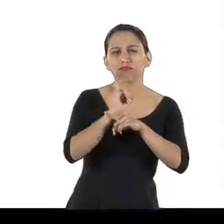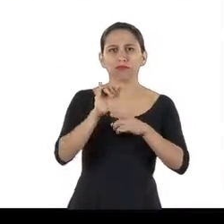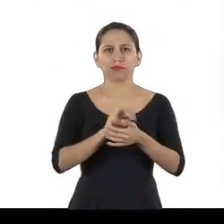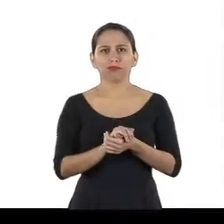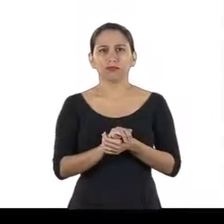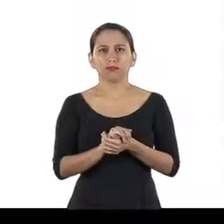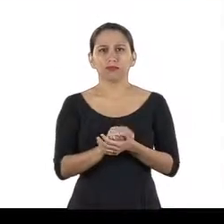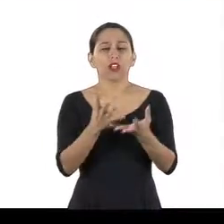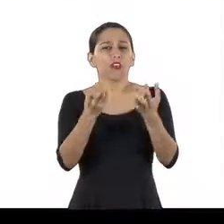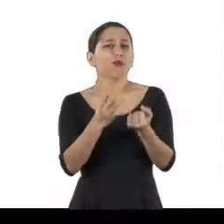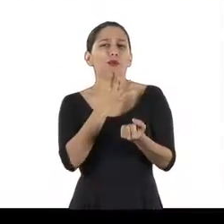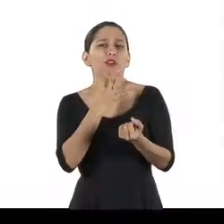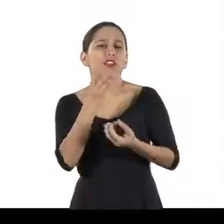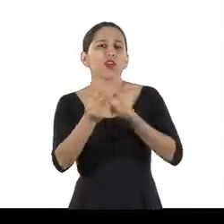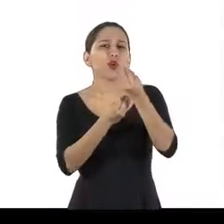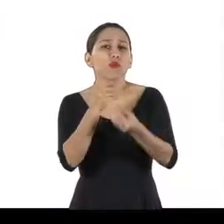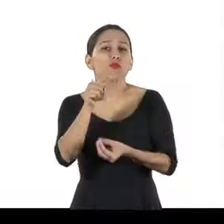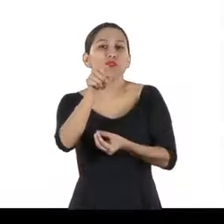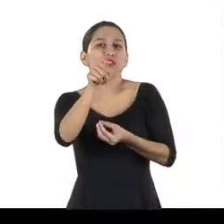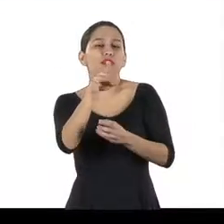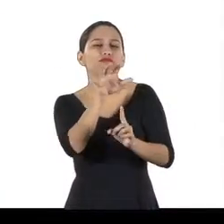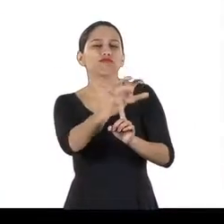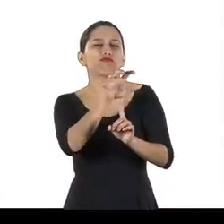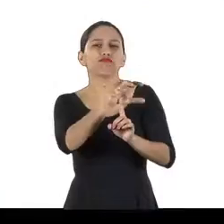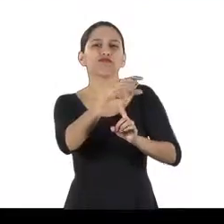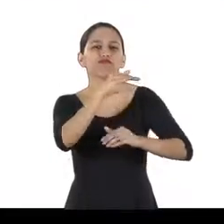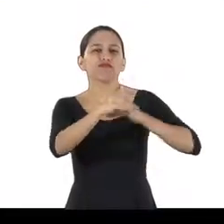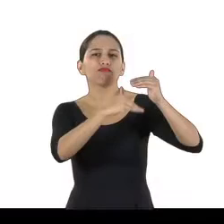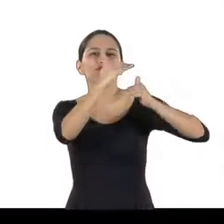ajudar a implantar uma gestão integrada na sua empresa.